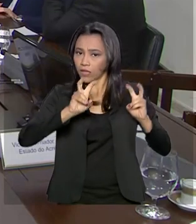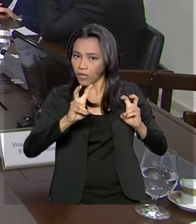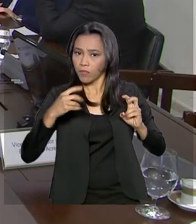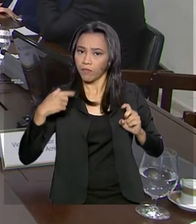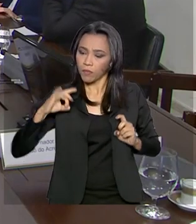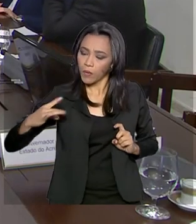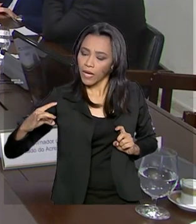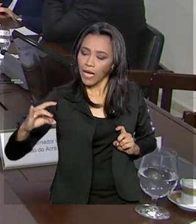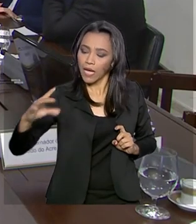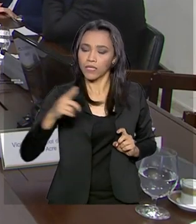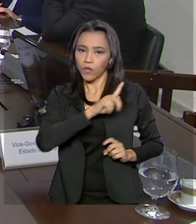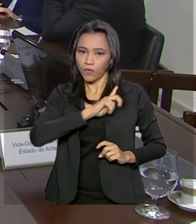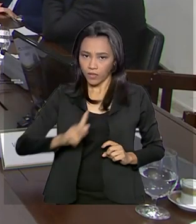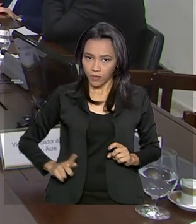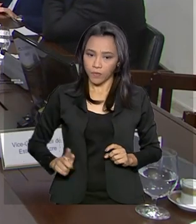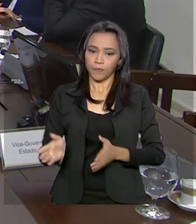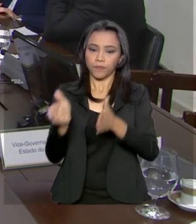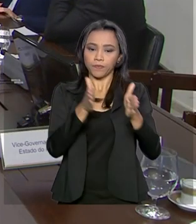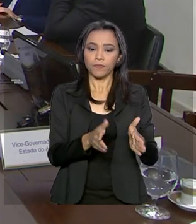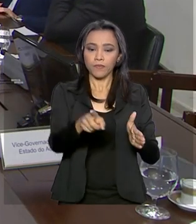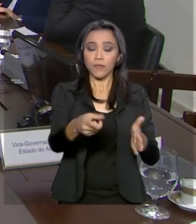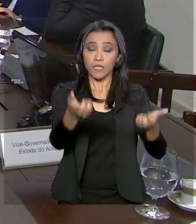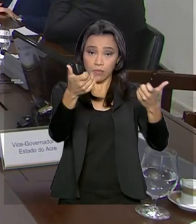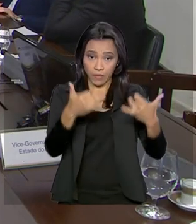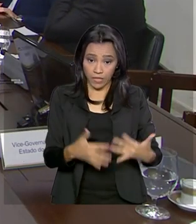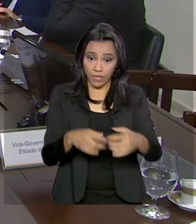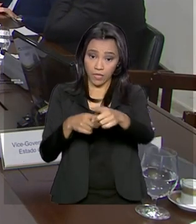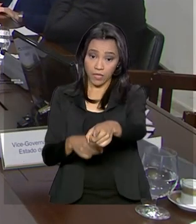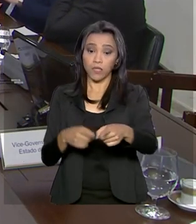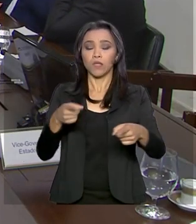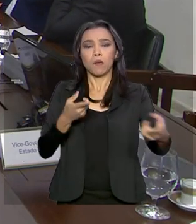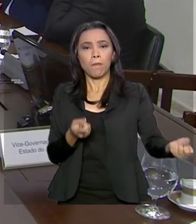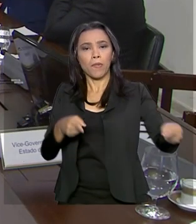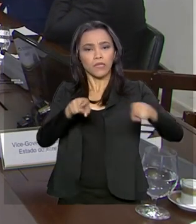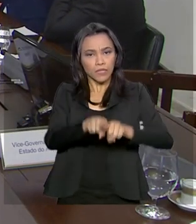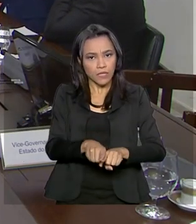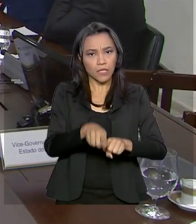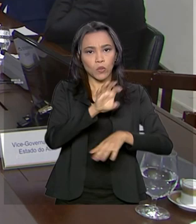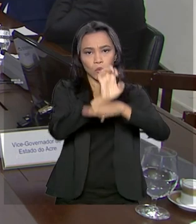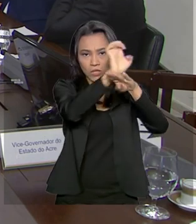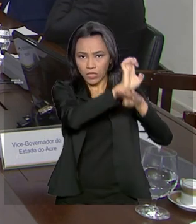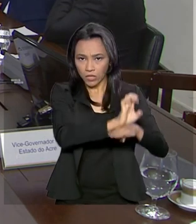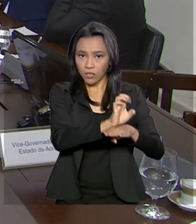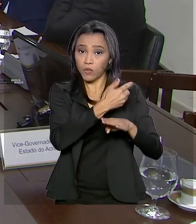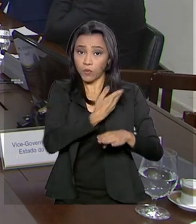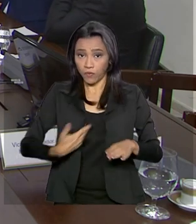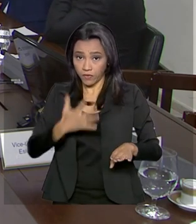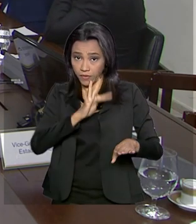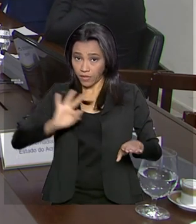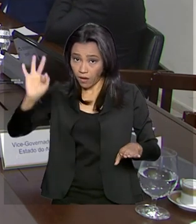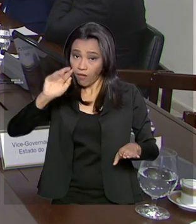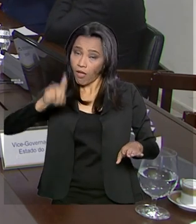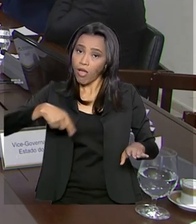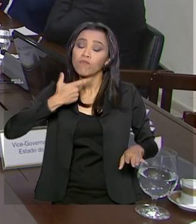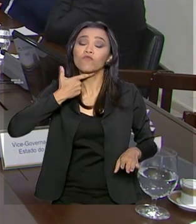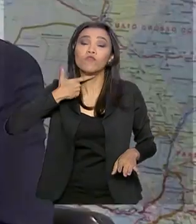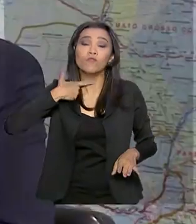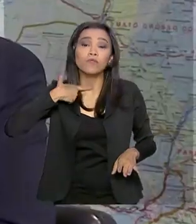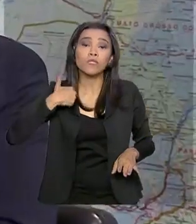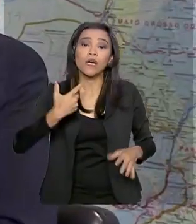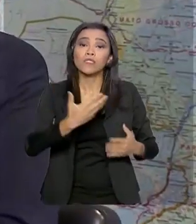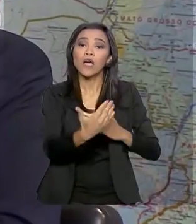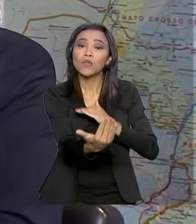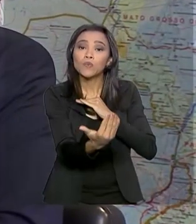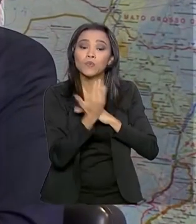Evidentemente, essa cooperação entre o Estado e o governo federal deve se intensificar. É o nosso desejo que isso ocorra.